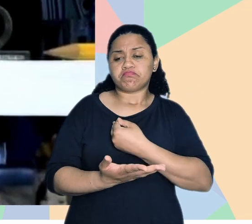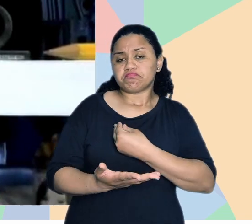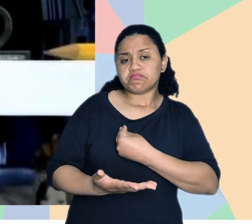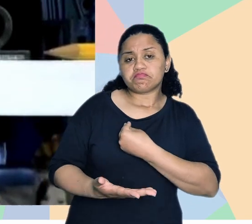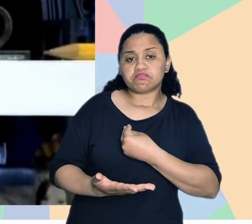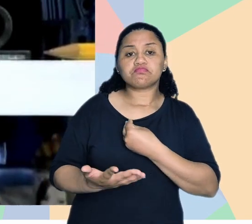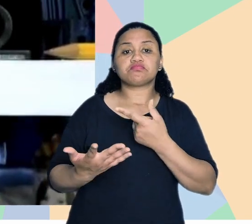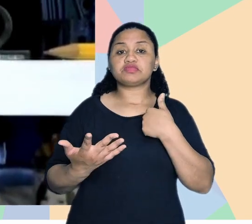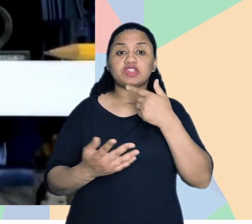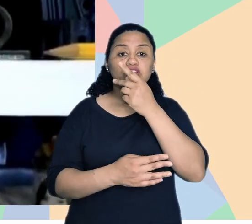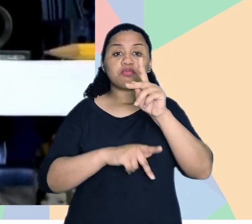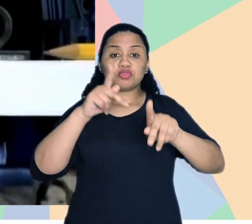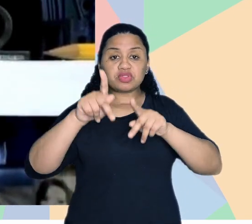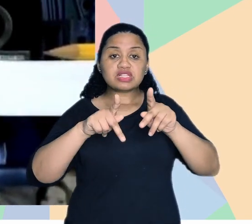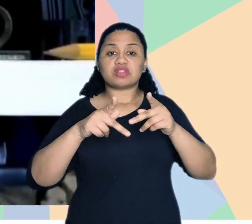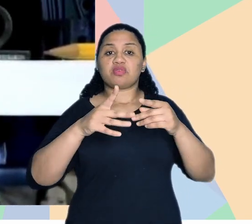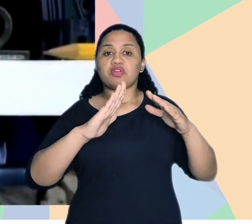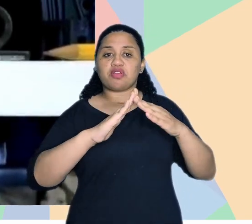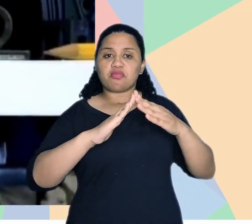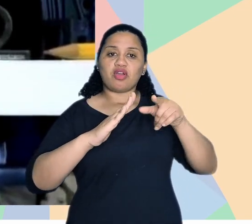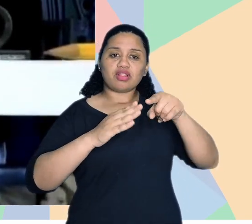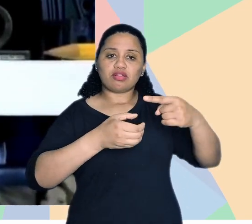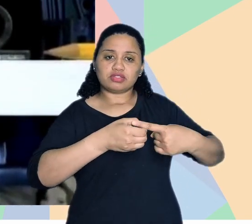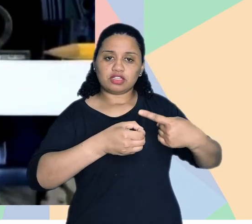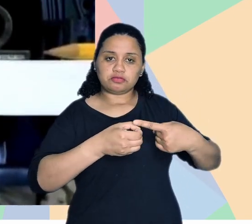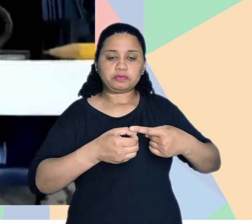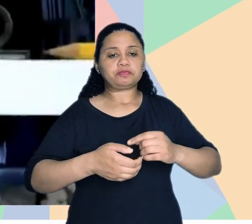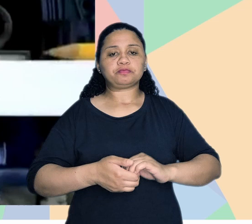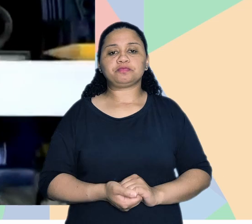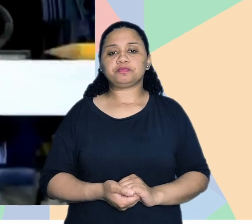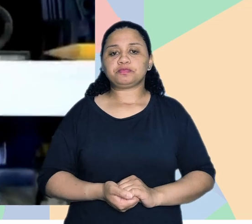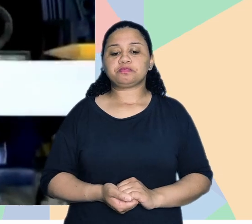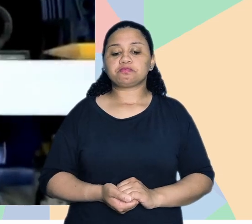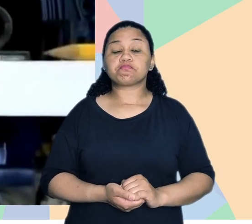importante, né, para a vida urbana, né, para a vida nas cidades.